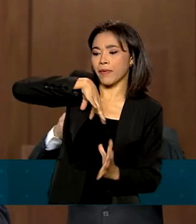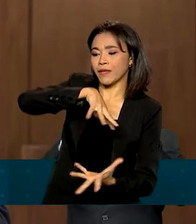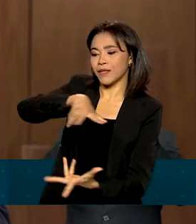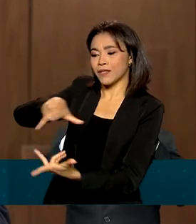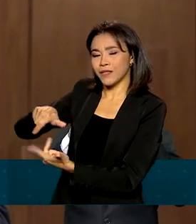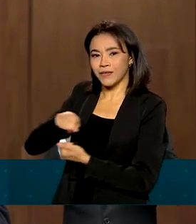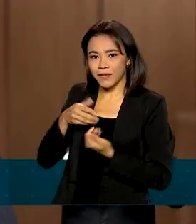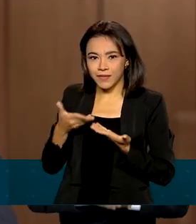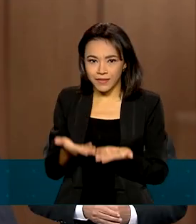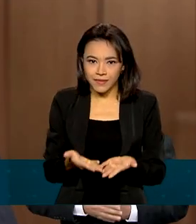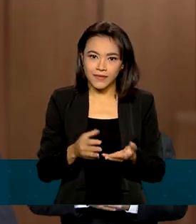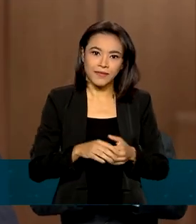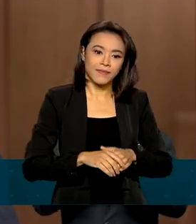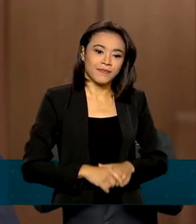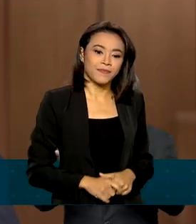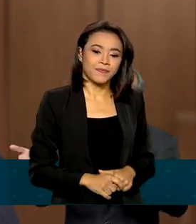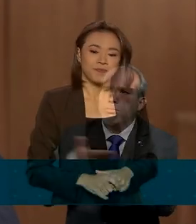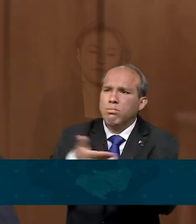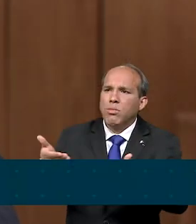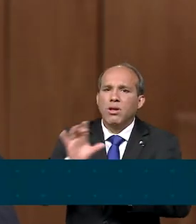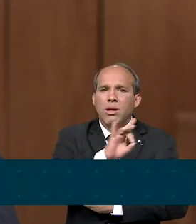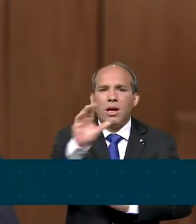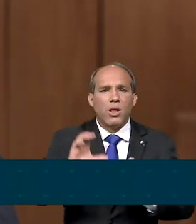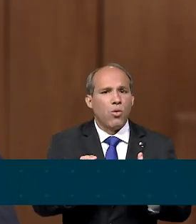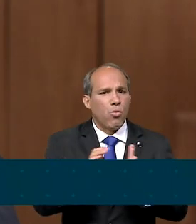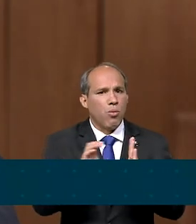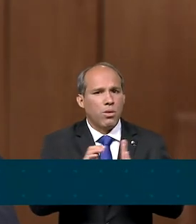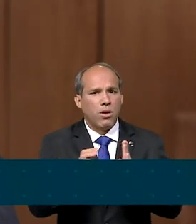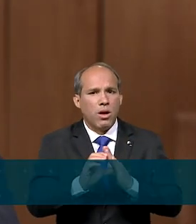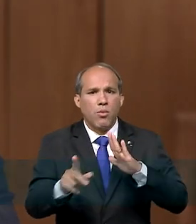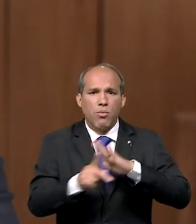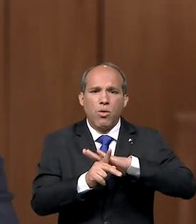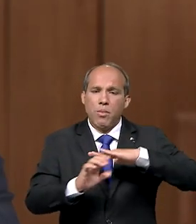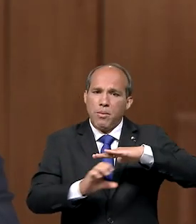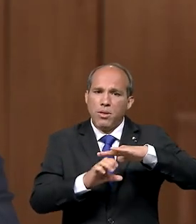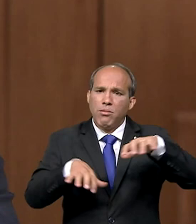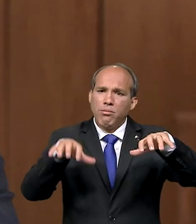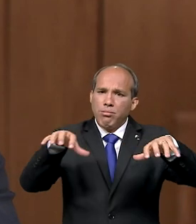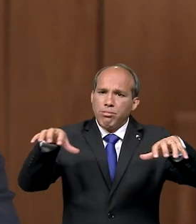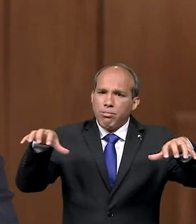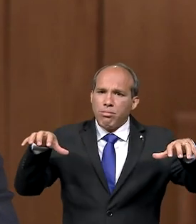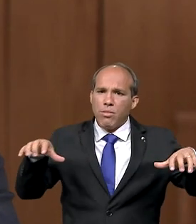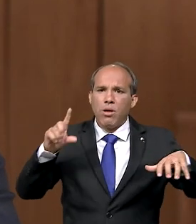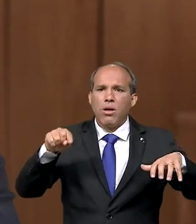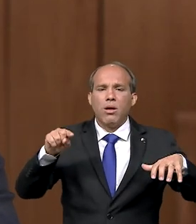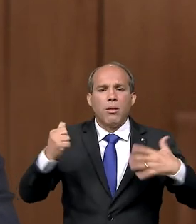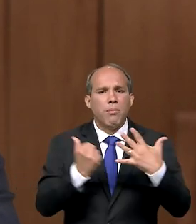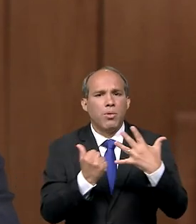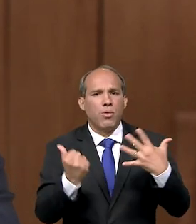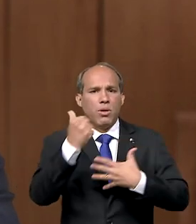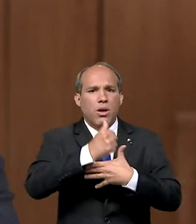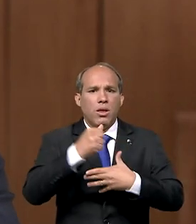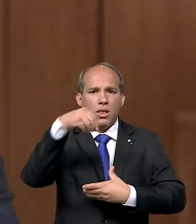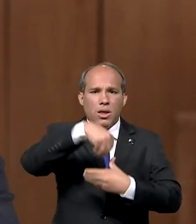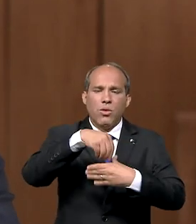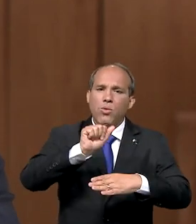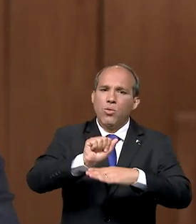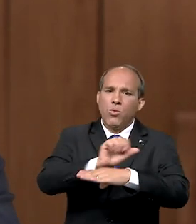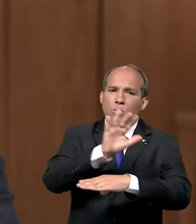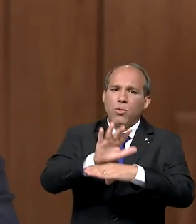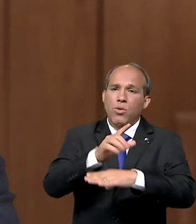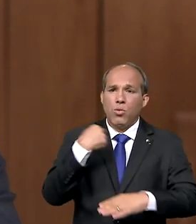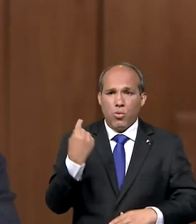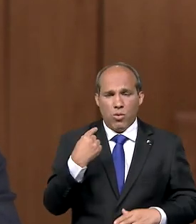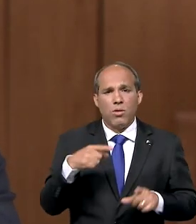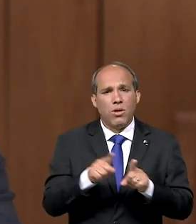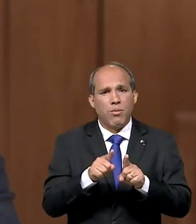investimentos. A aproximação entre nossas comunidades empresariais é uma de nossas prioridades para o BRICS.